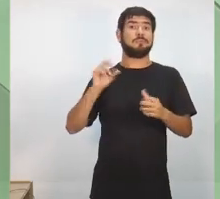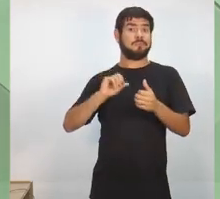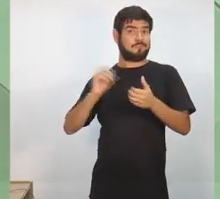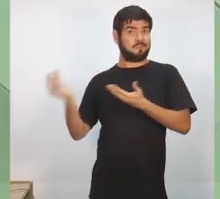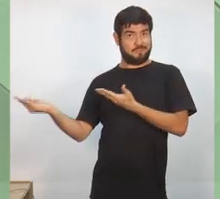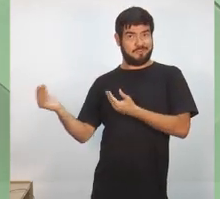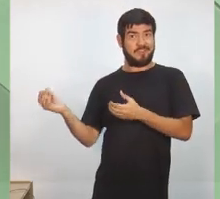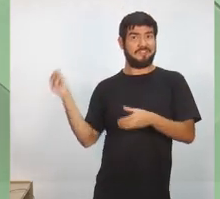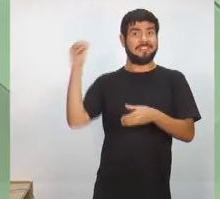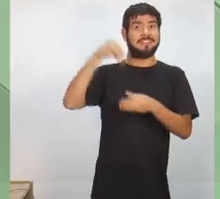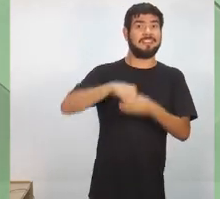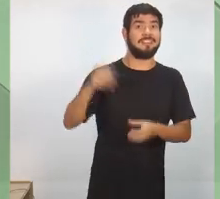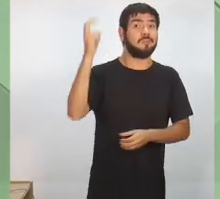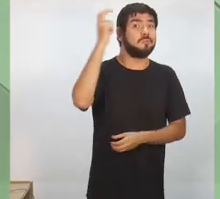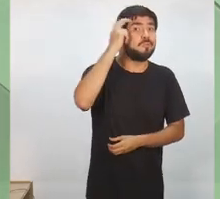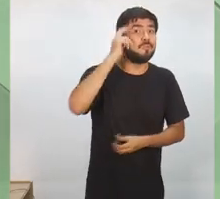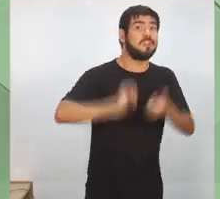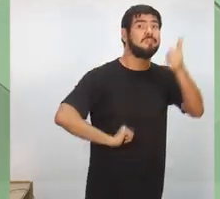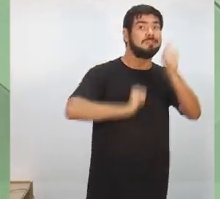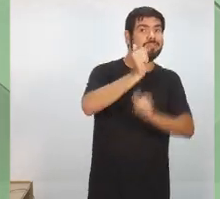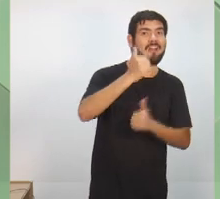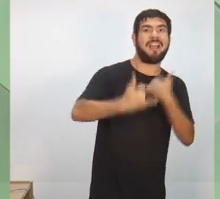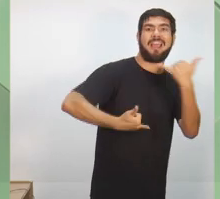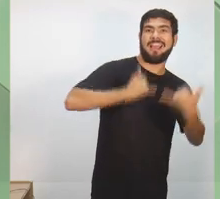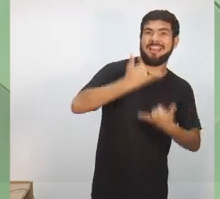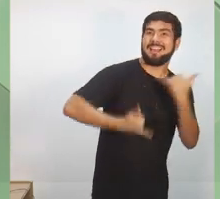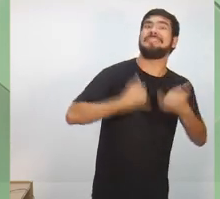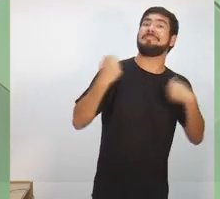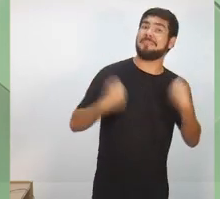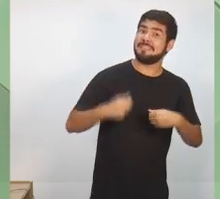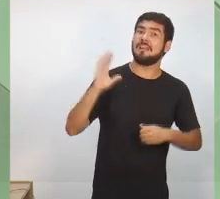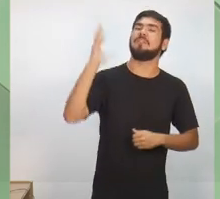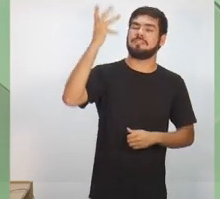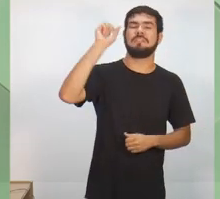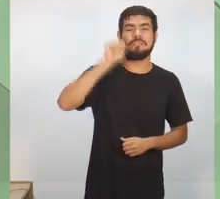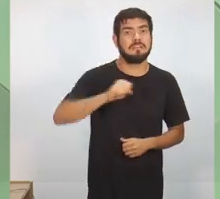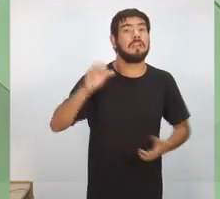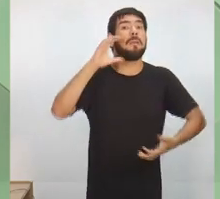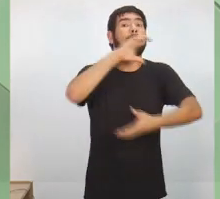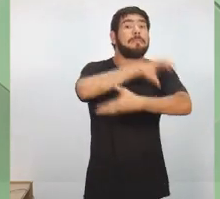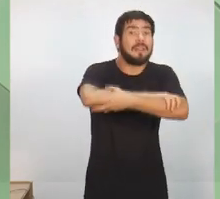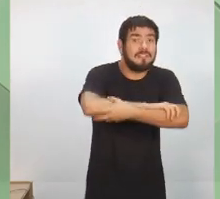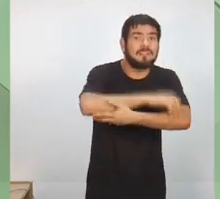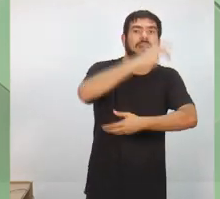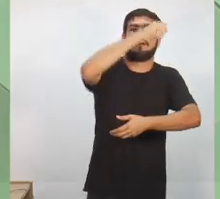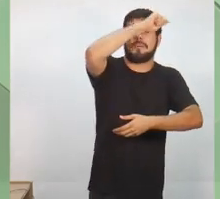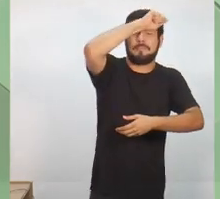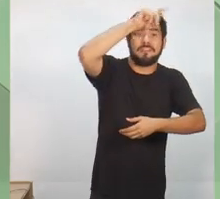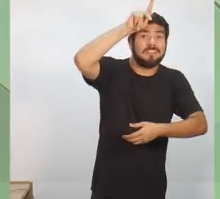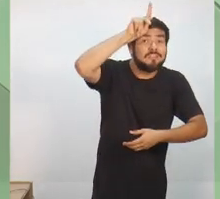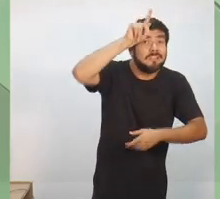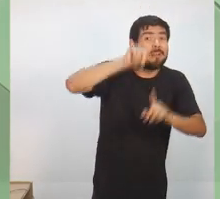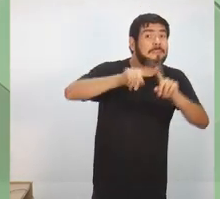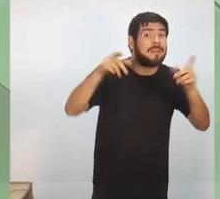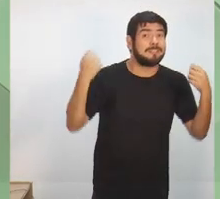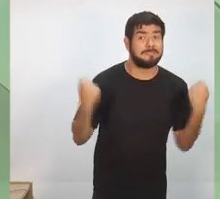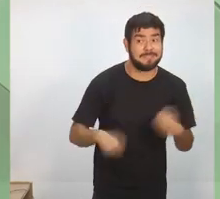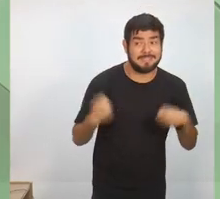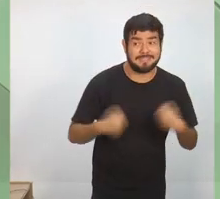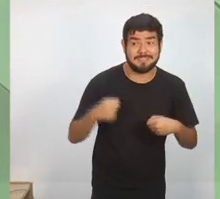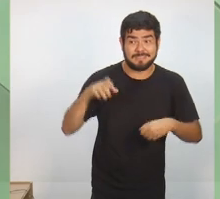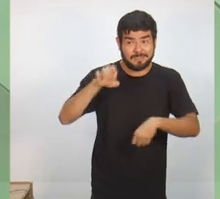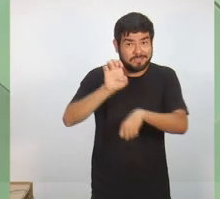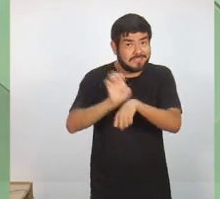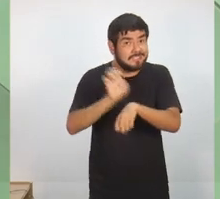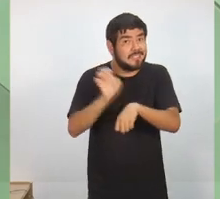esporte, no lazer. Eu entendo perfeitamente que isso tem que acontecer, claro, em parceria com as prefeituras. Mas é preciso que o Estado